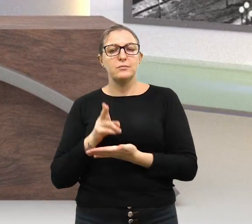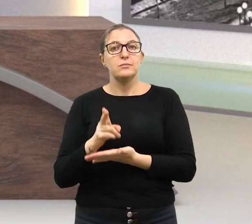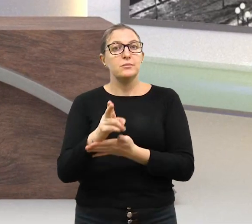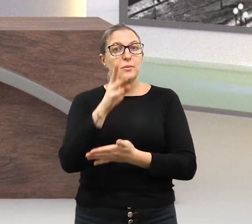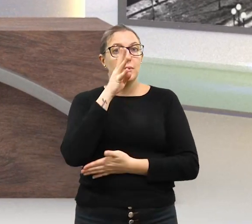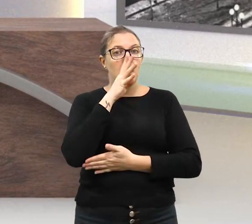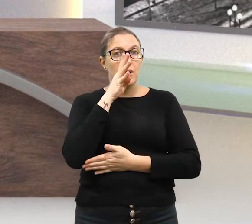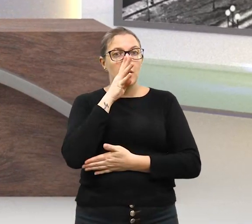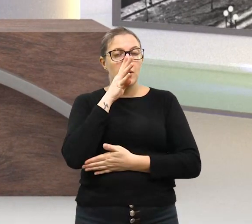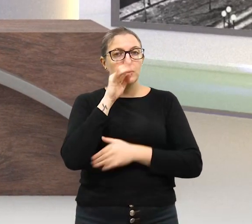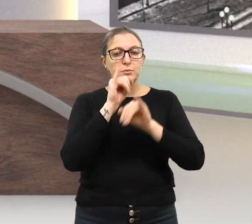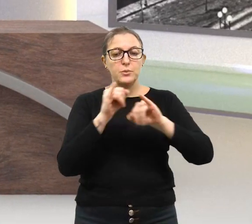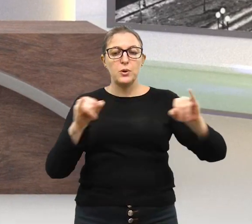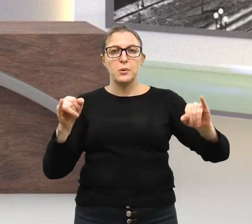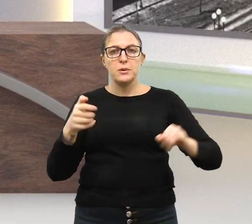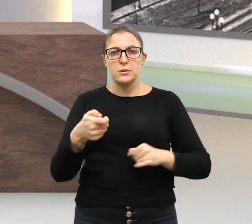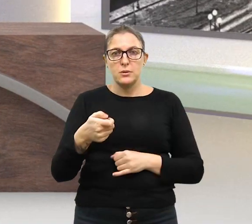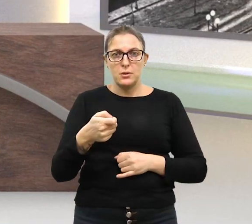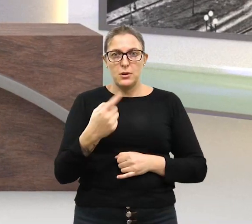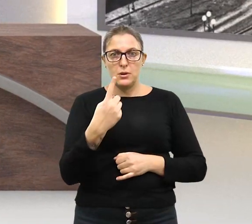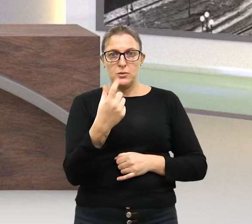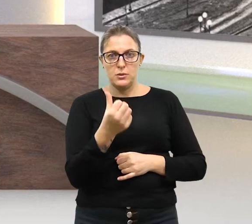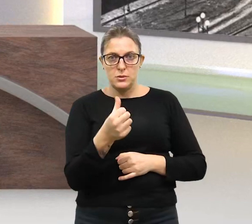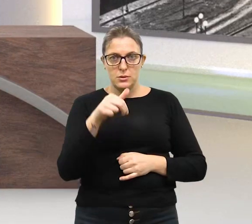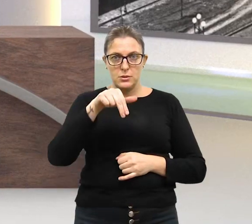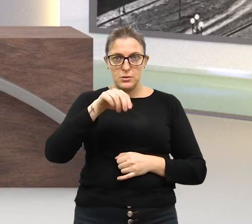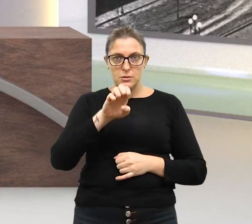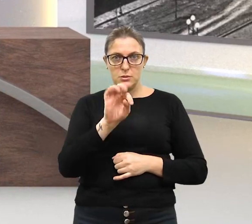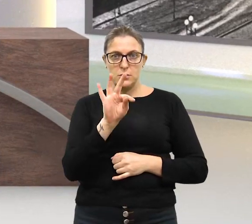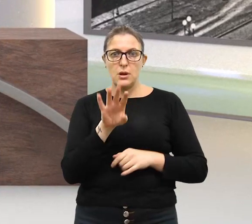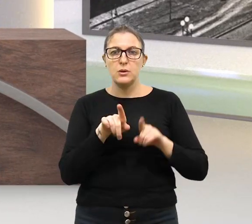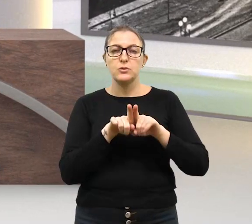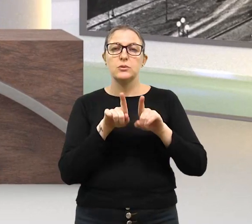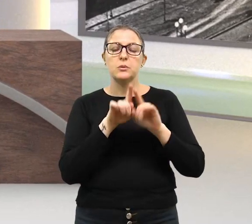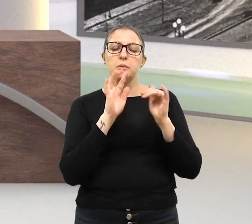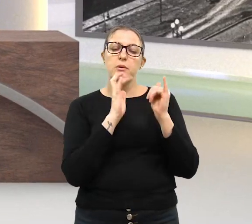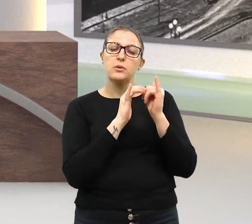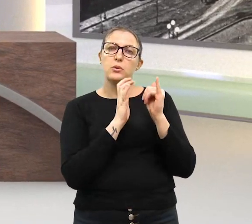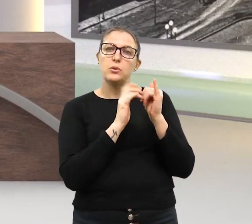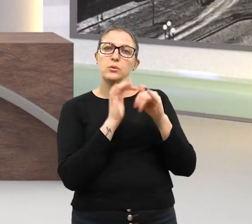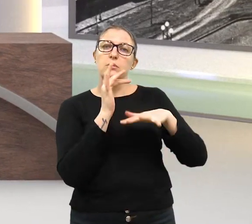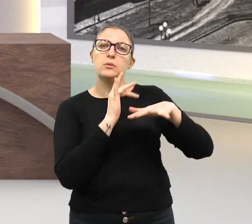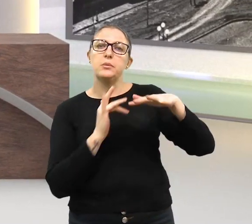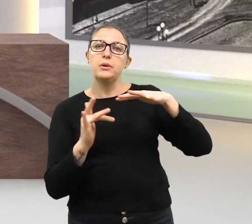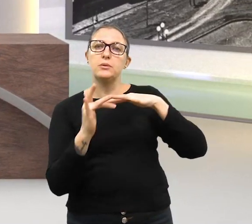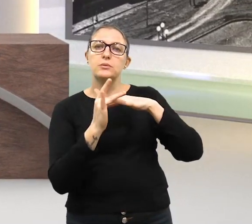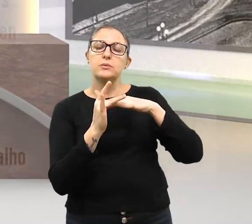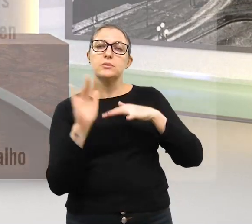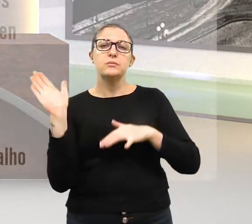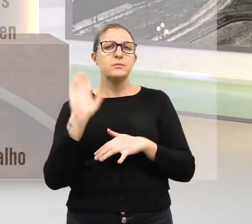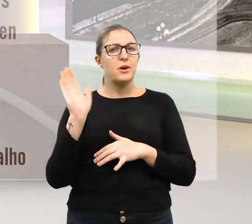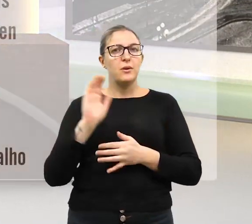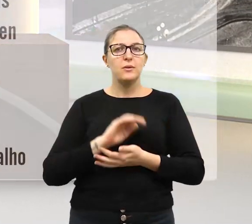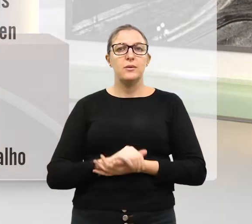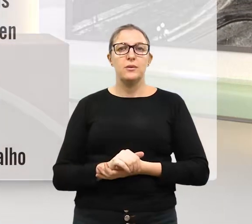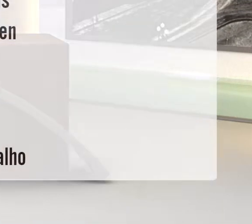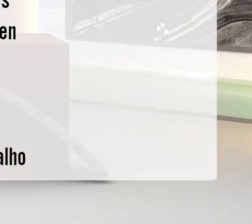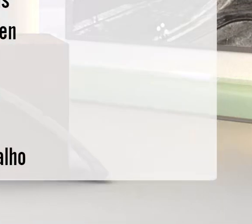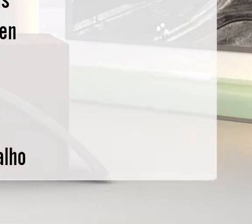Continue acompanhando nossa programação pelo canal 16 da NET, YouTube e redes sociais. Até a próxima!